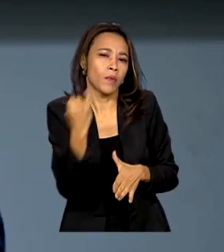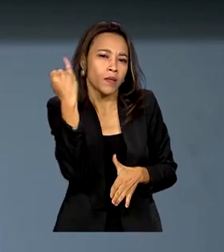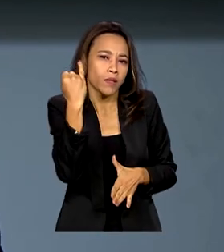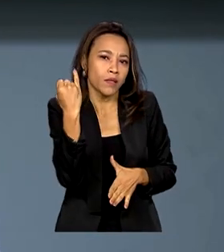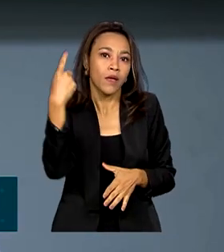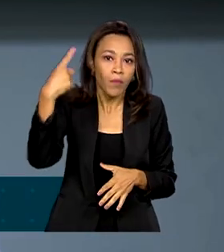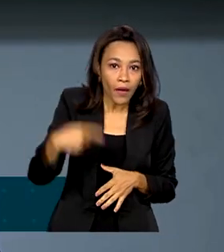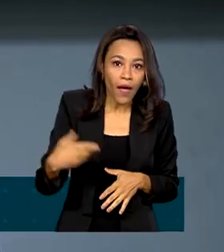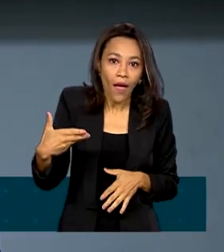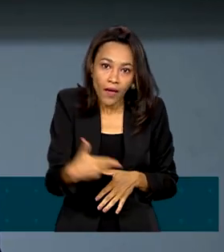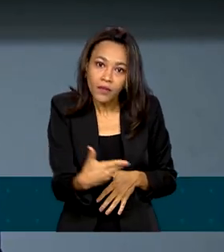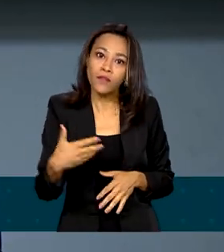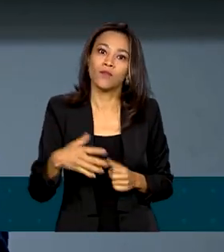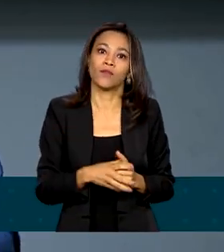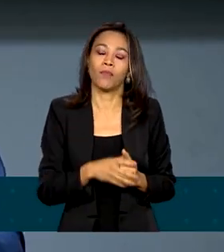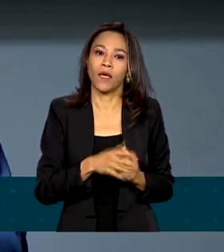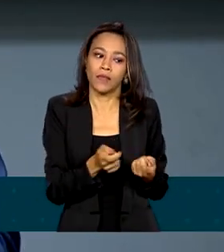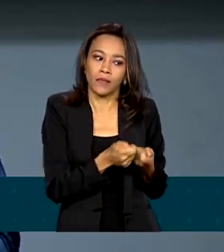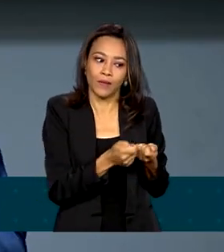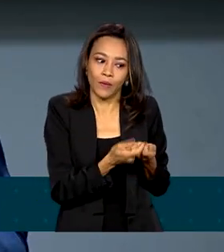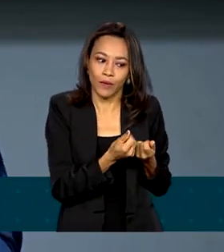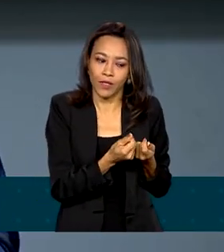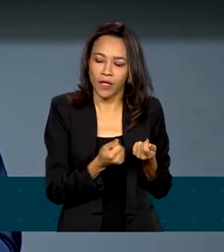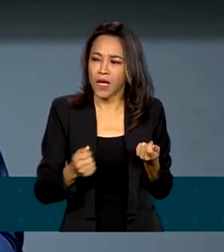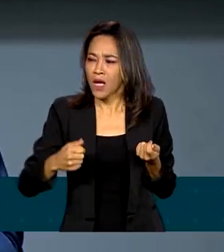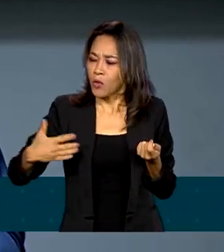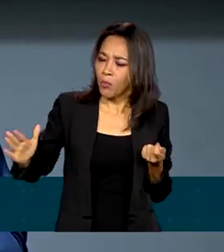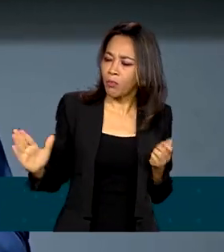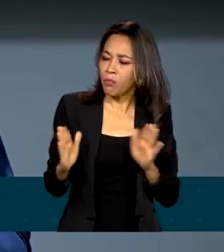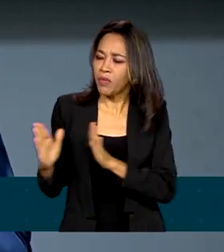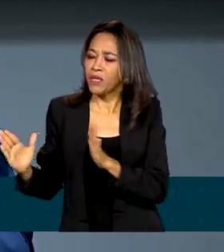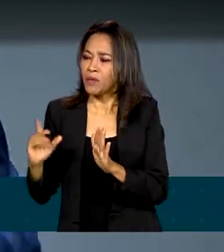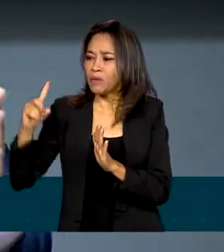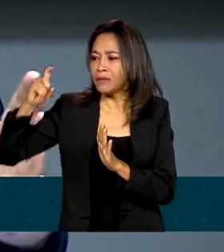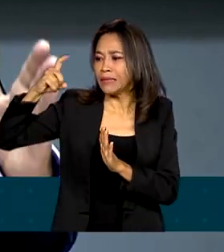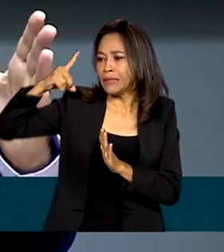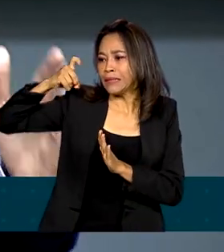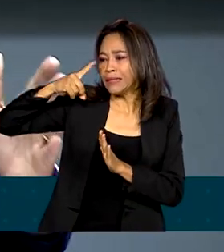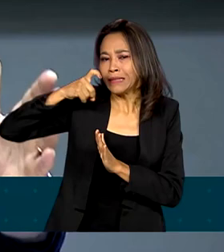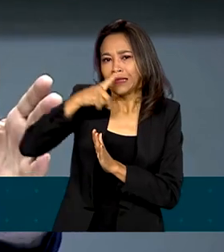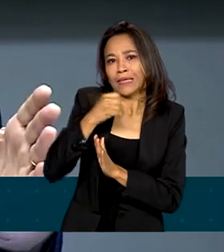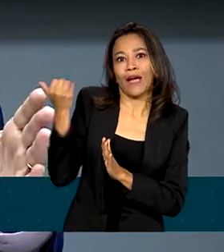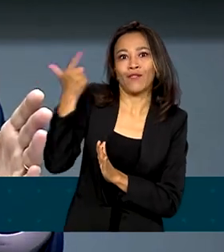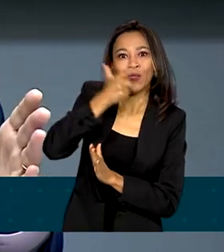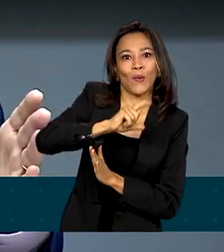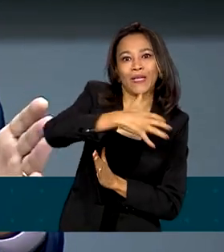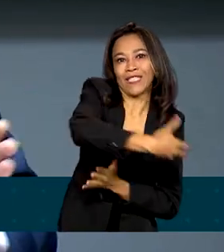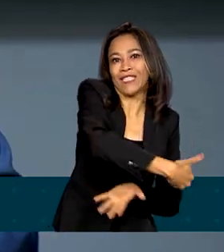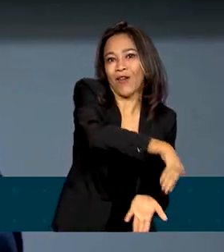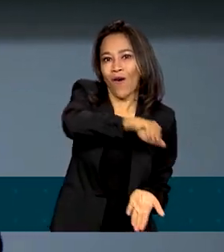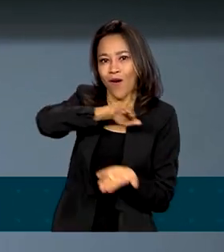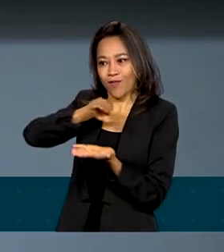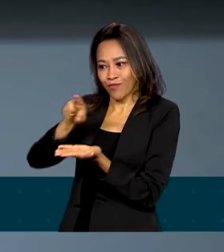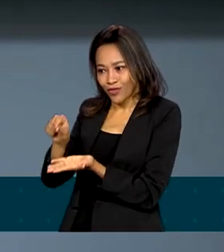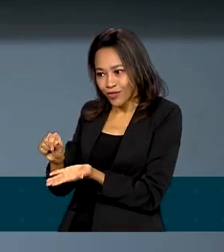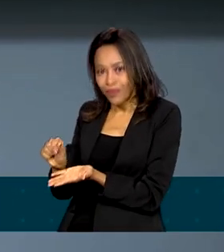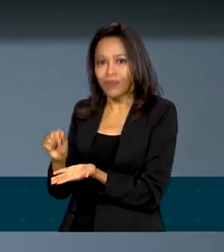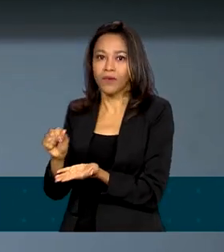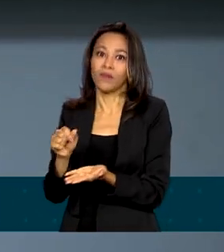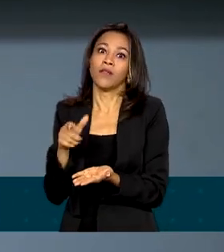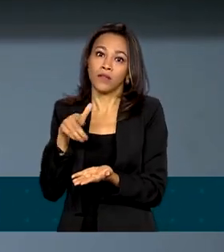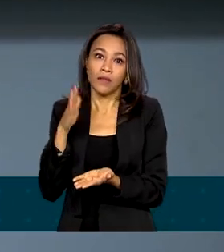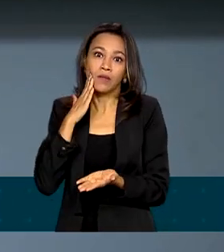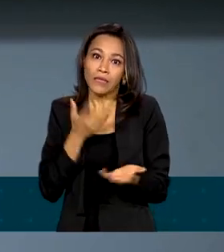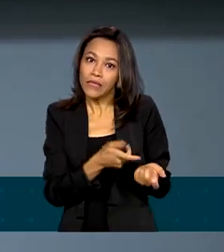precisa para a fase ruim. Por isso que chama anticíclico. Você faz um colchão na fase boa para poder